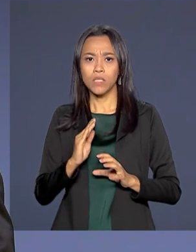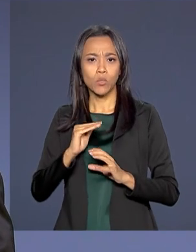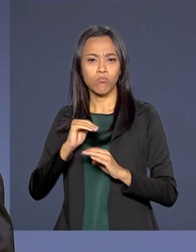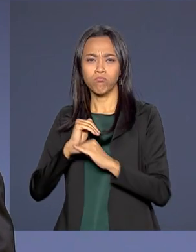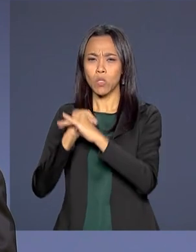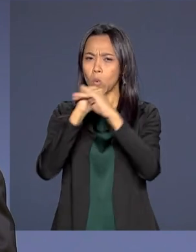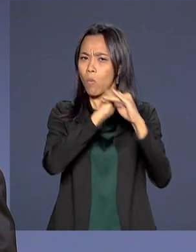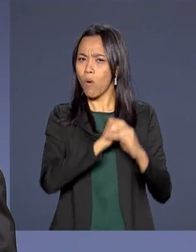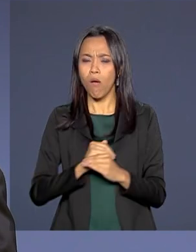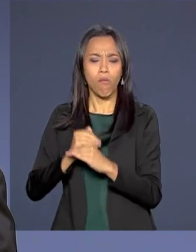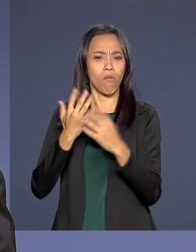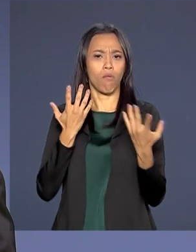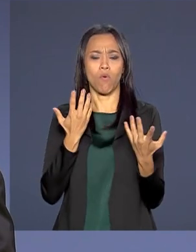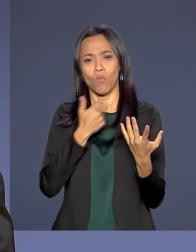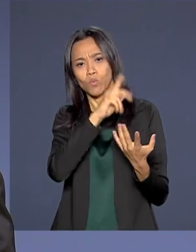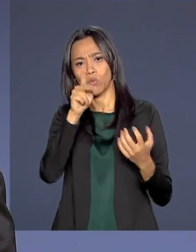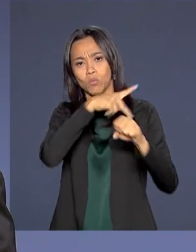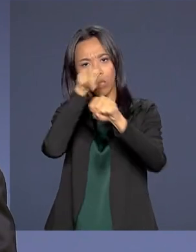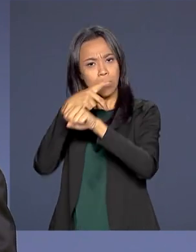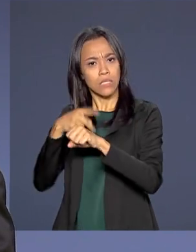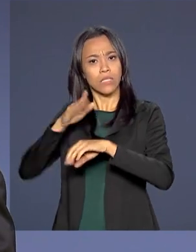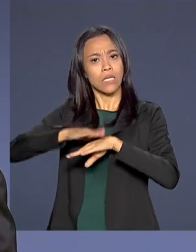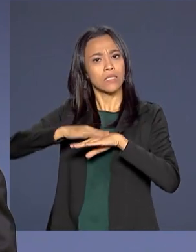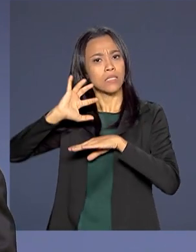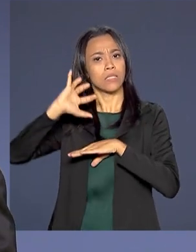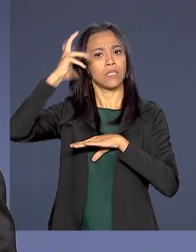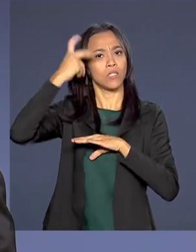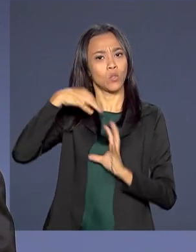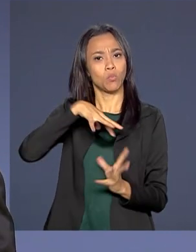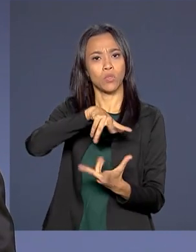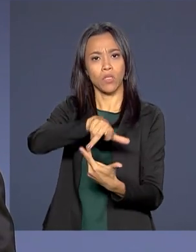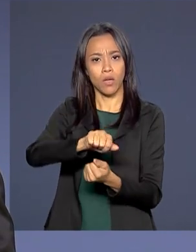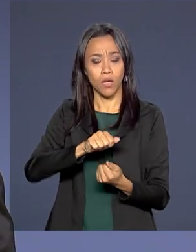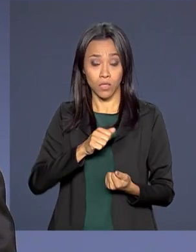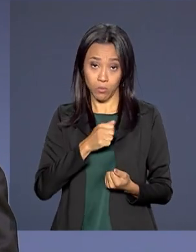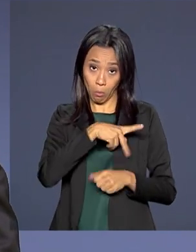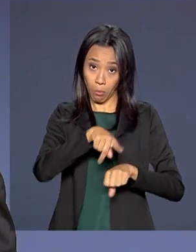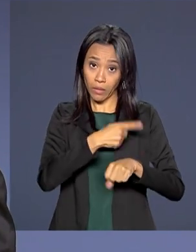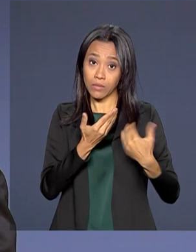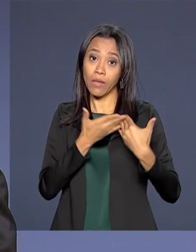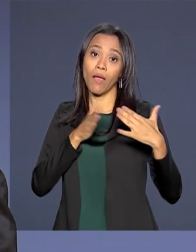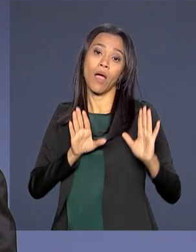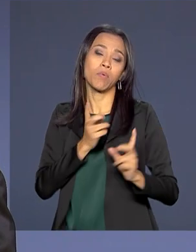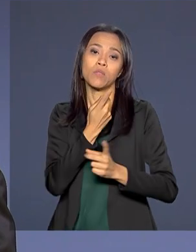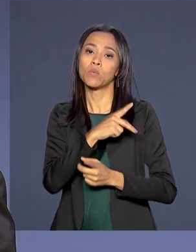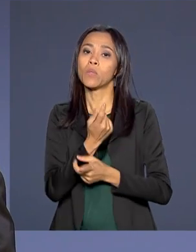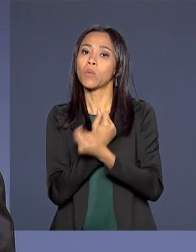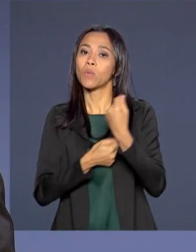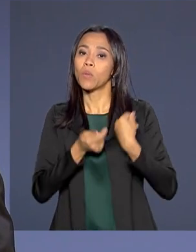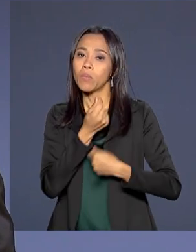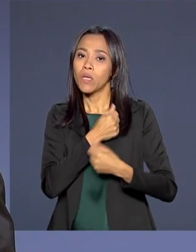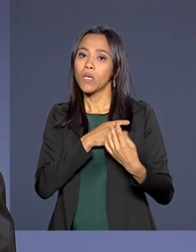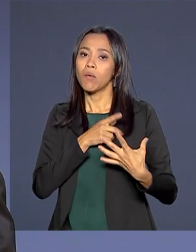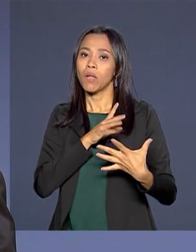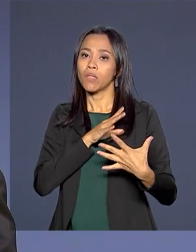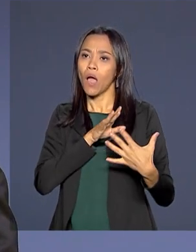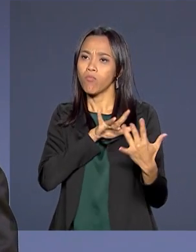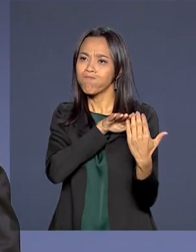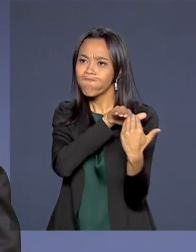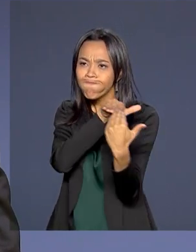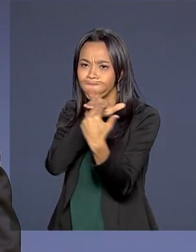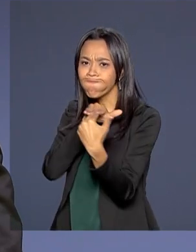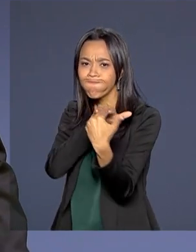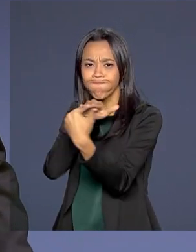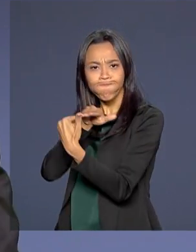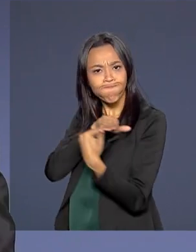mundiais, de um país que abre a sua economia para se inserir melhor nos fluxos internacionais. E isso